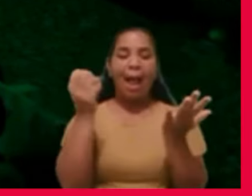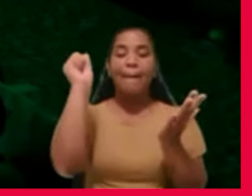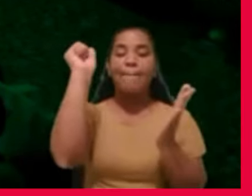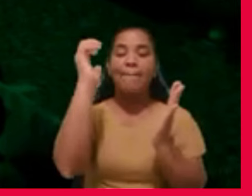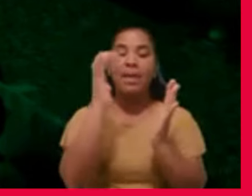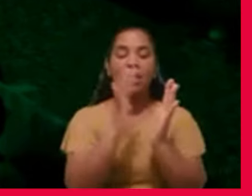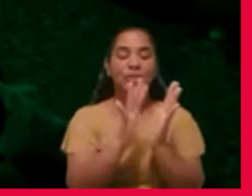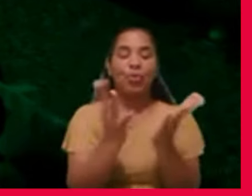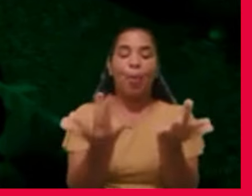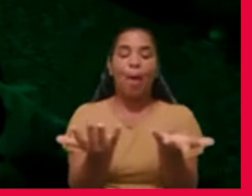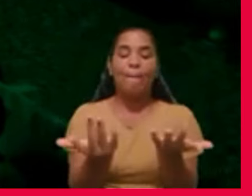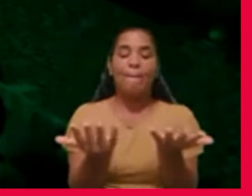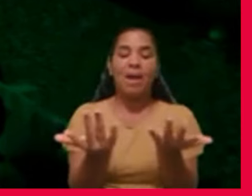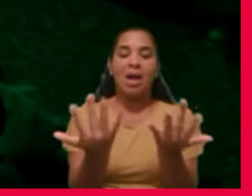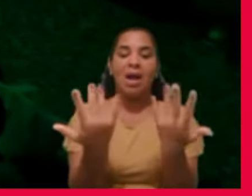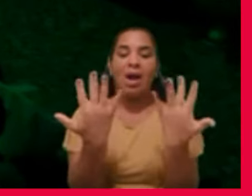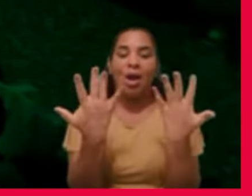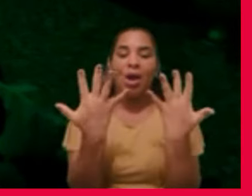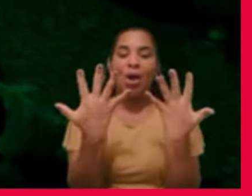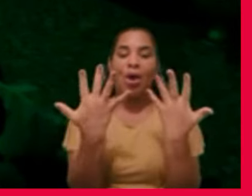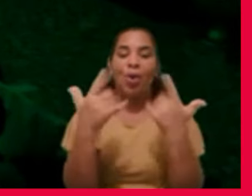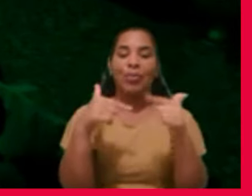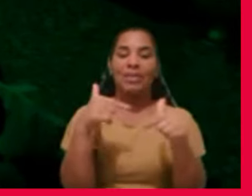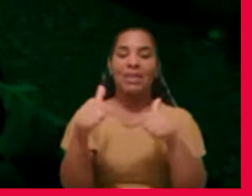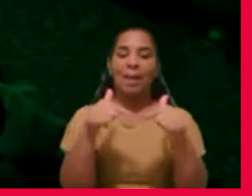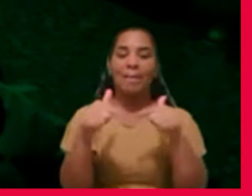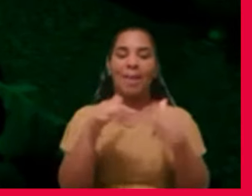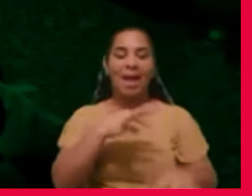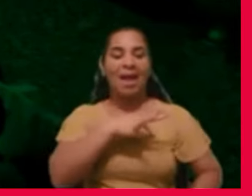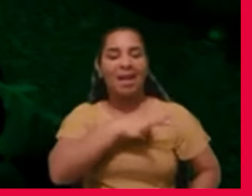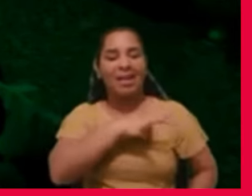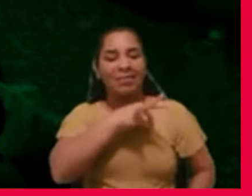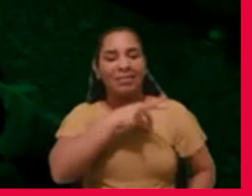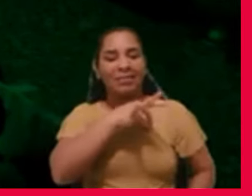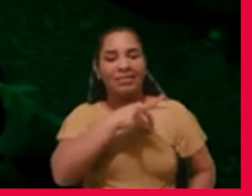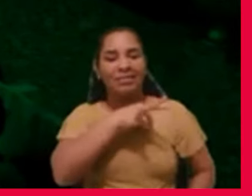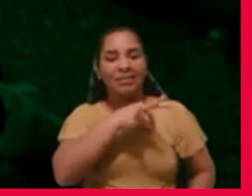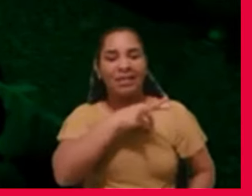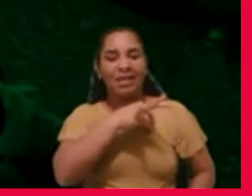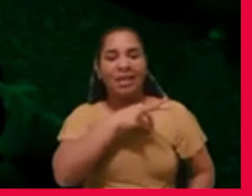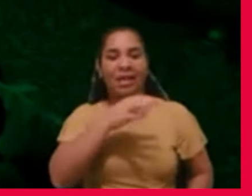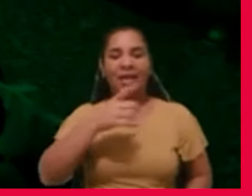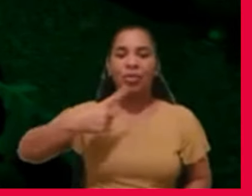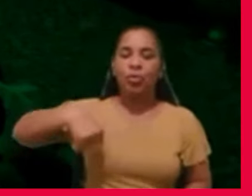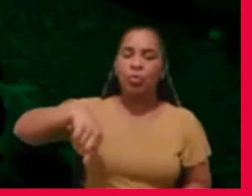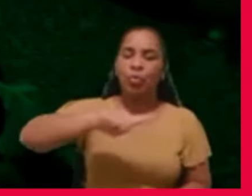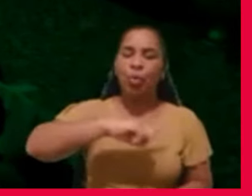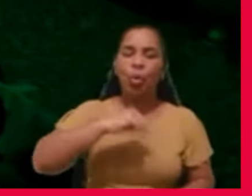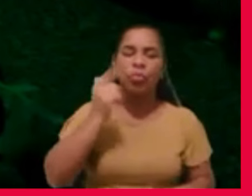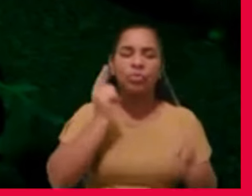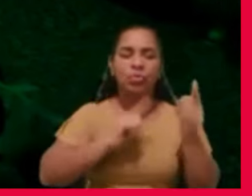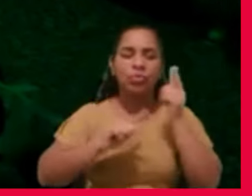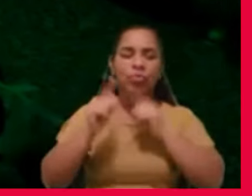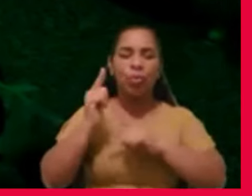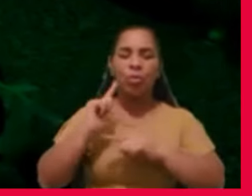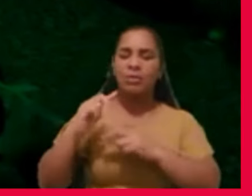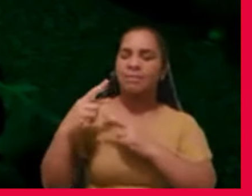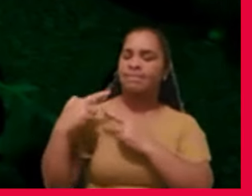nós a fim de cumprirmos os nossos deveres.